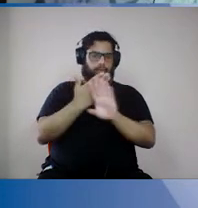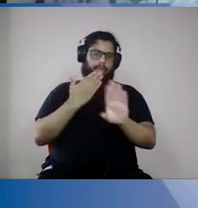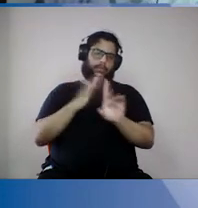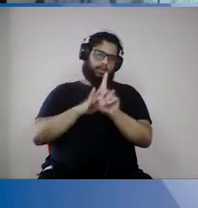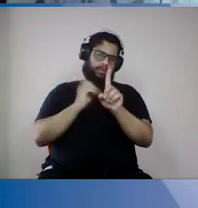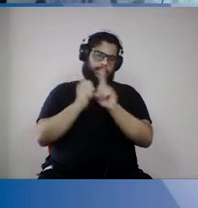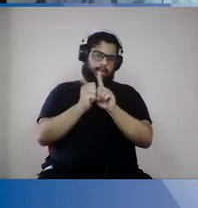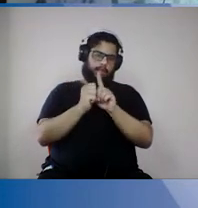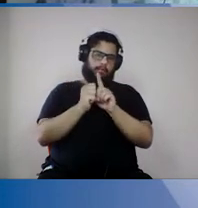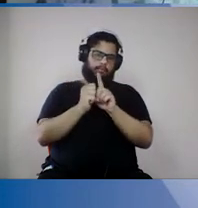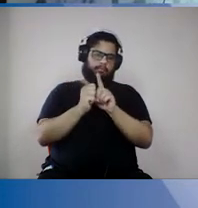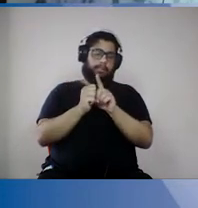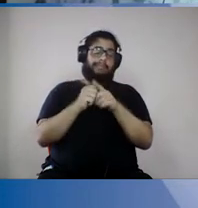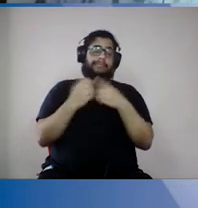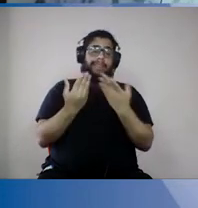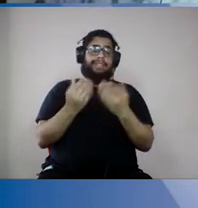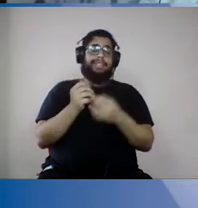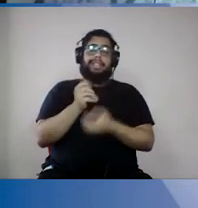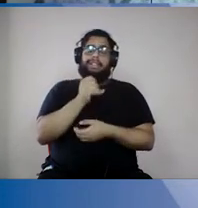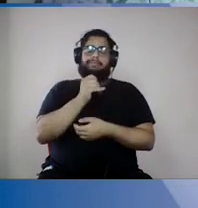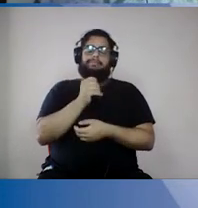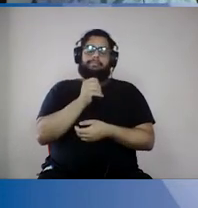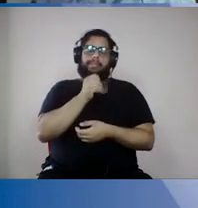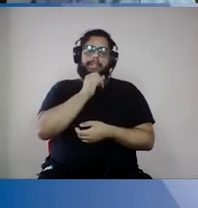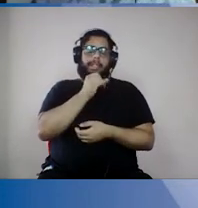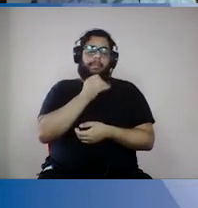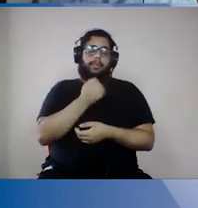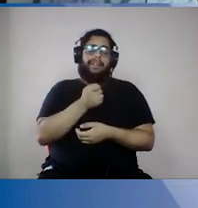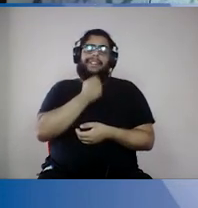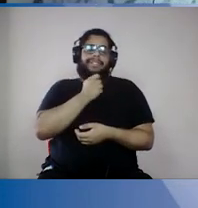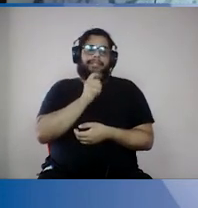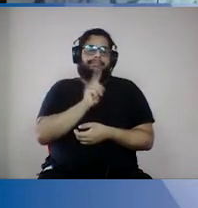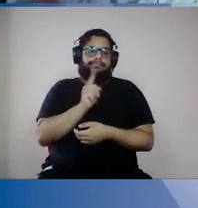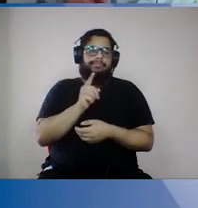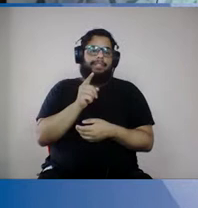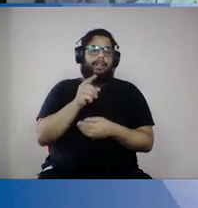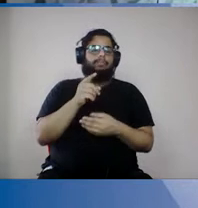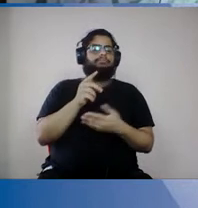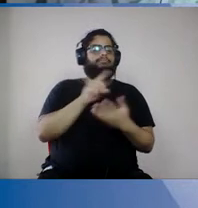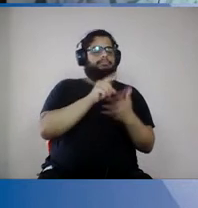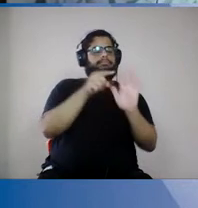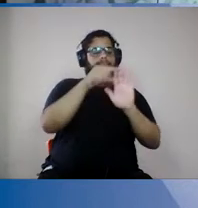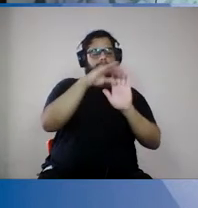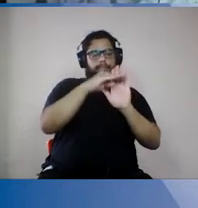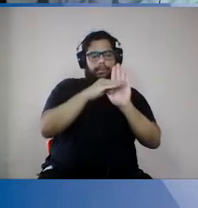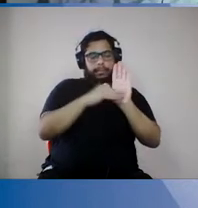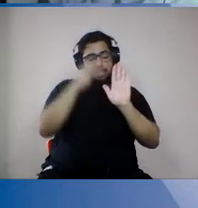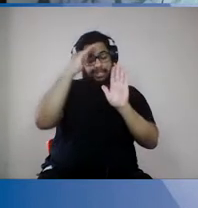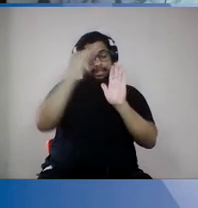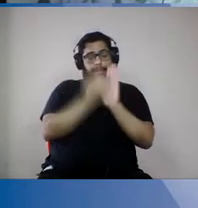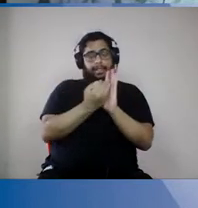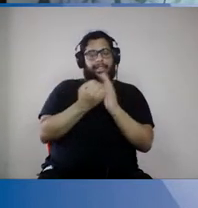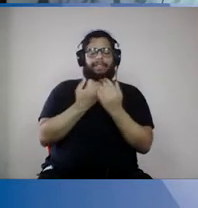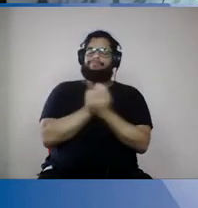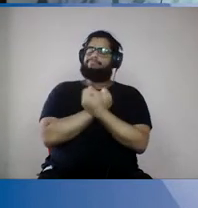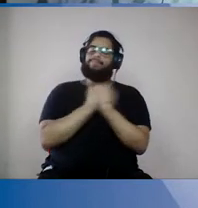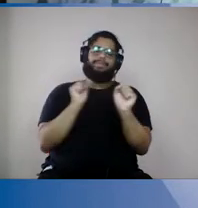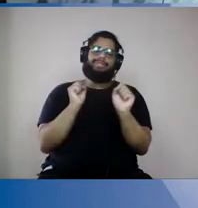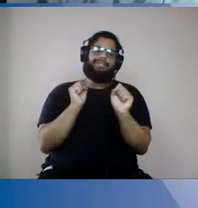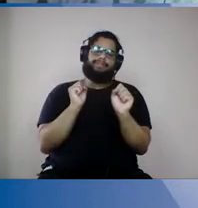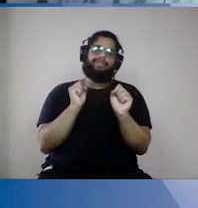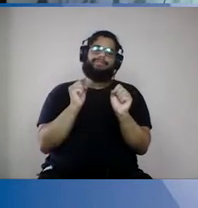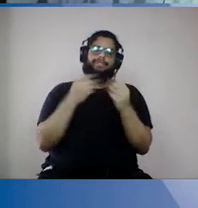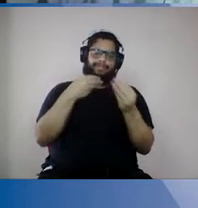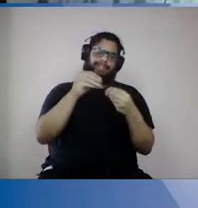Mas, enquanto eu não fizer tudo isso, é impossível flexibilizar com segurança. Então, quando eu faço as três coisas,